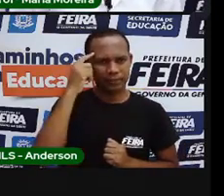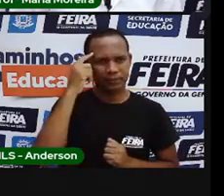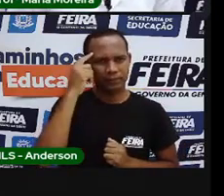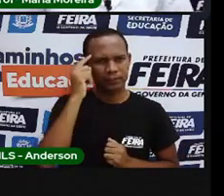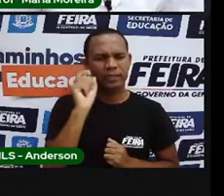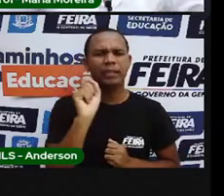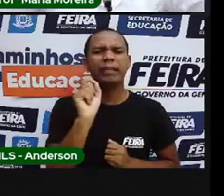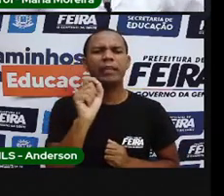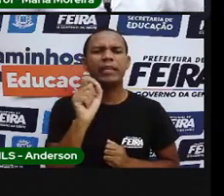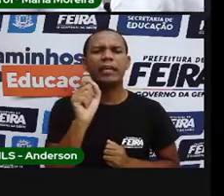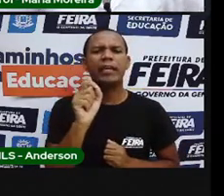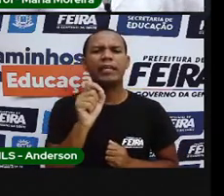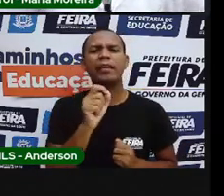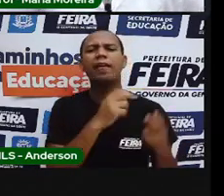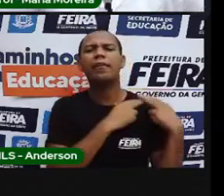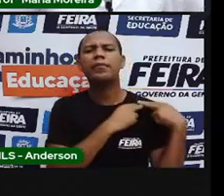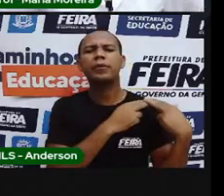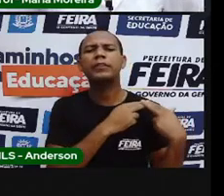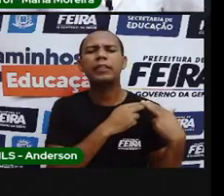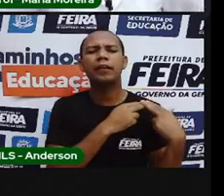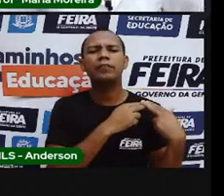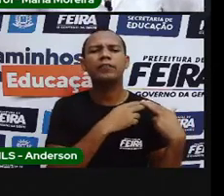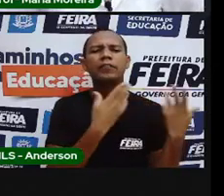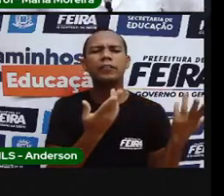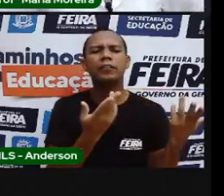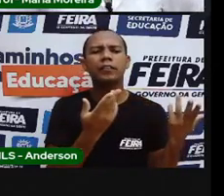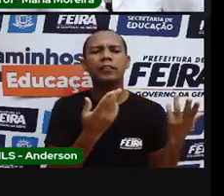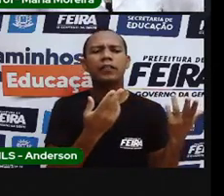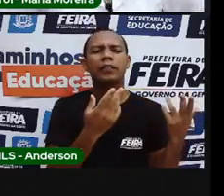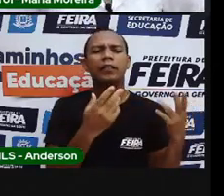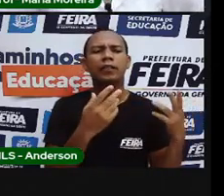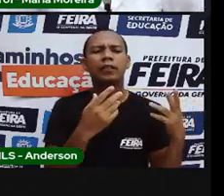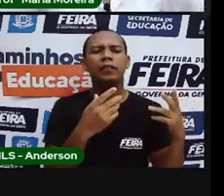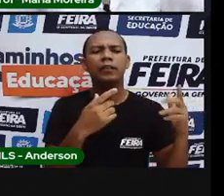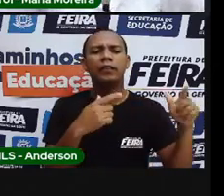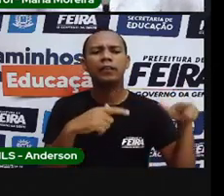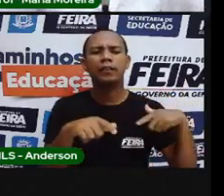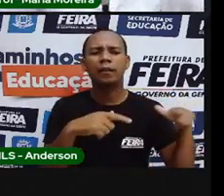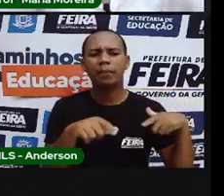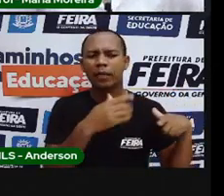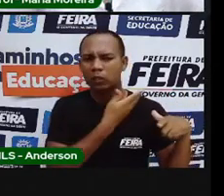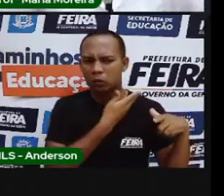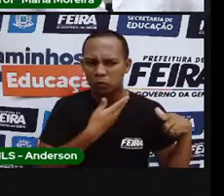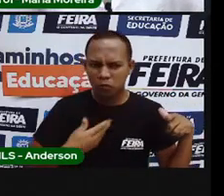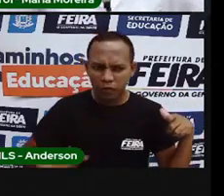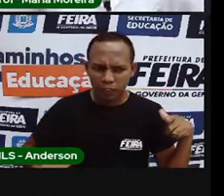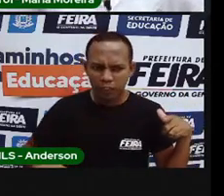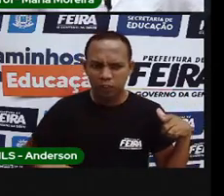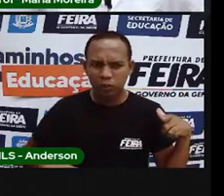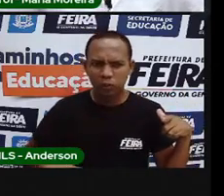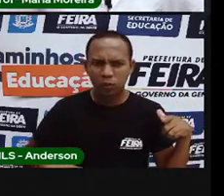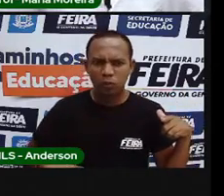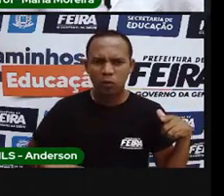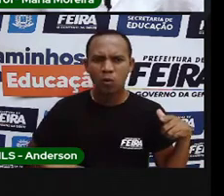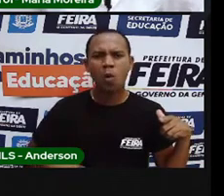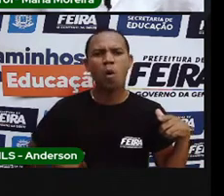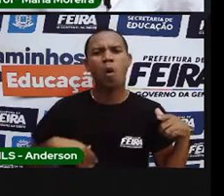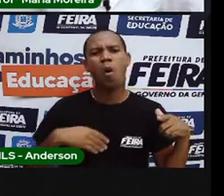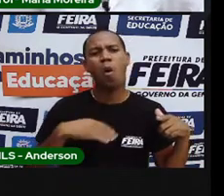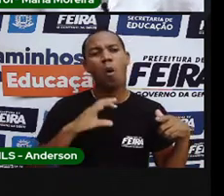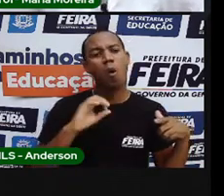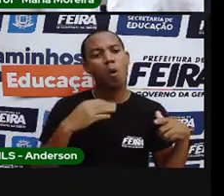De quem é essa responsabilidade? Do serviço público? Representado pelo homem que está varrendo a rua?